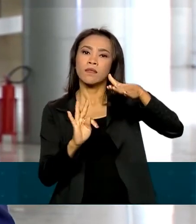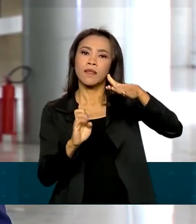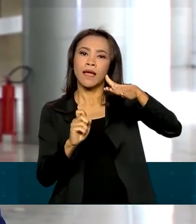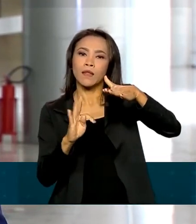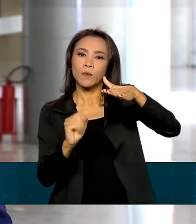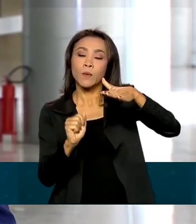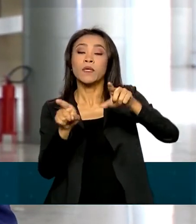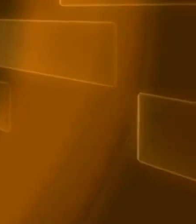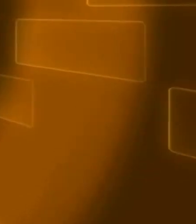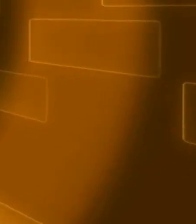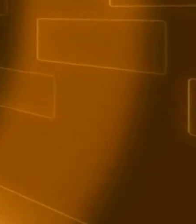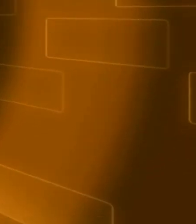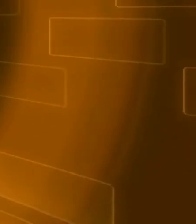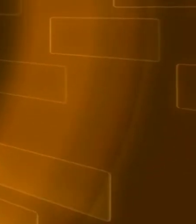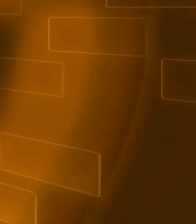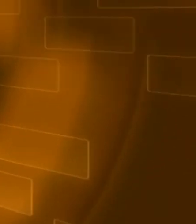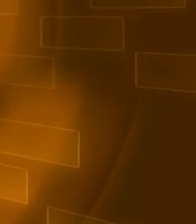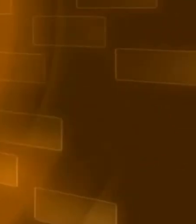meta de resultado primário.